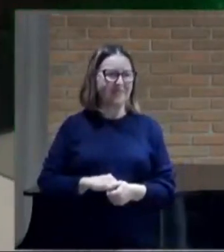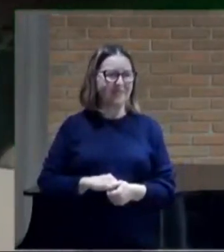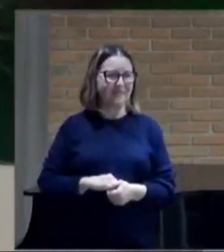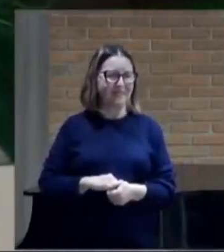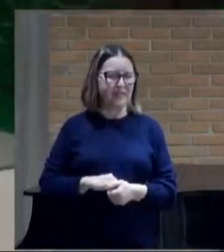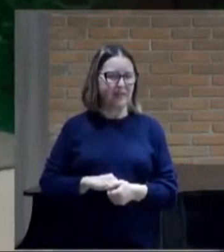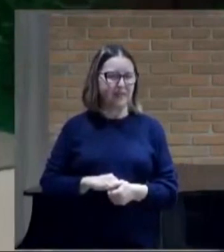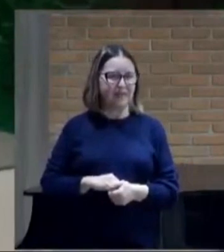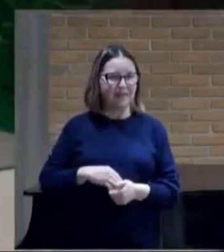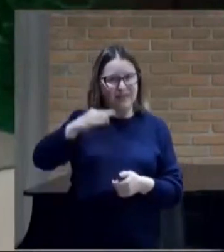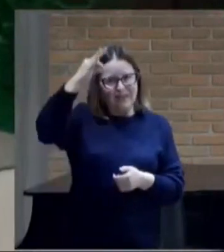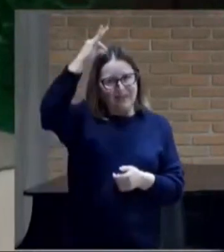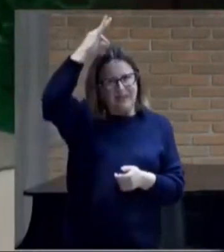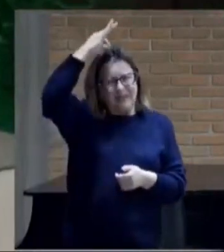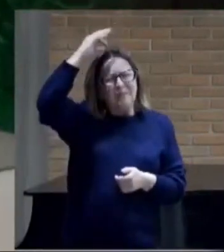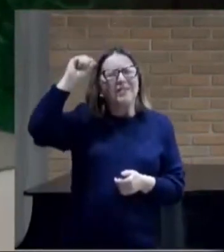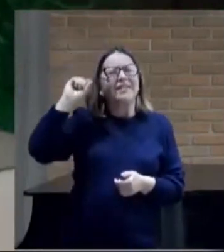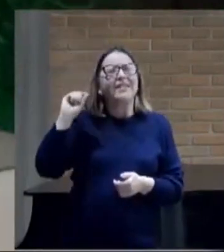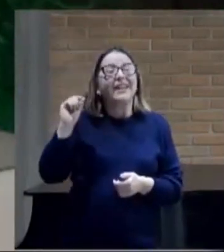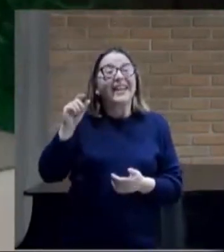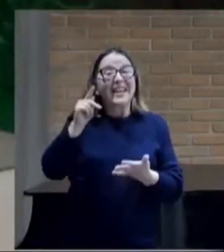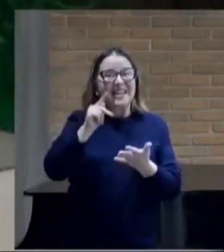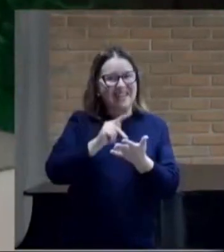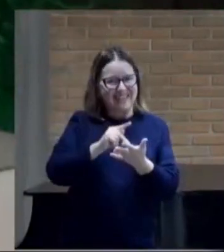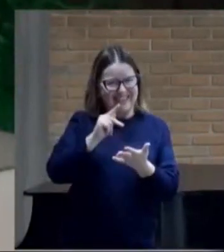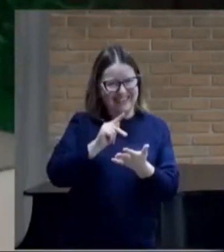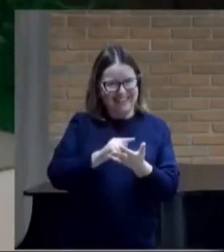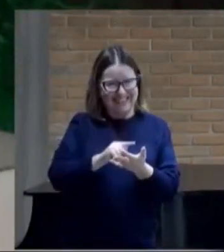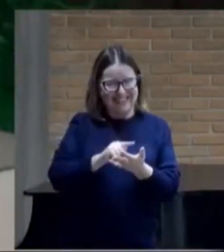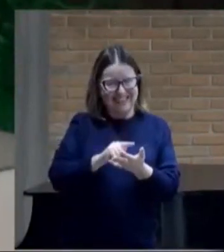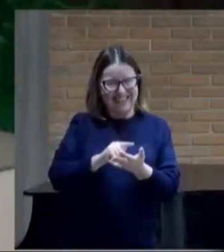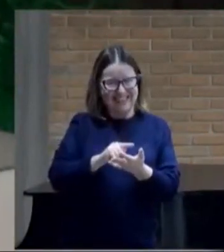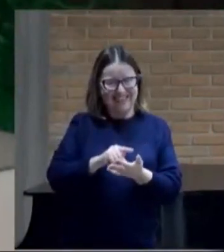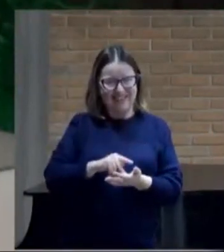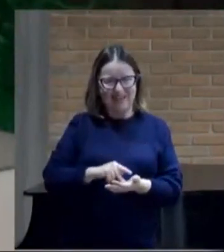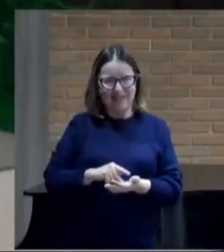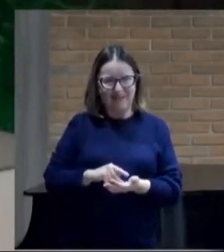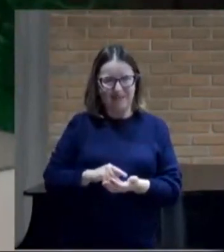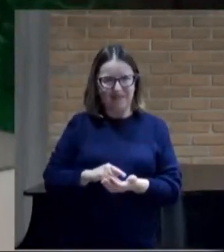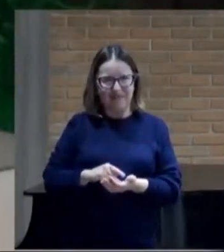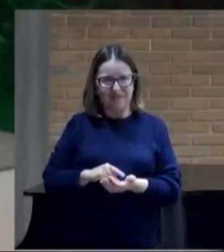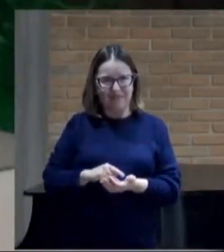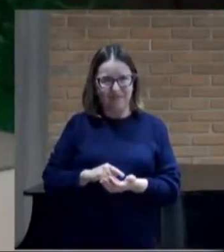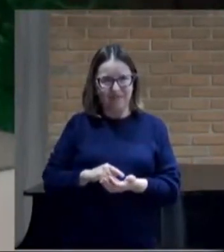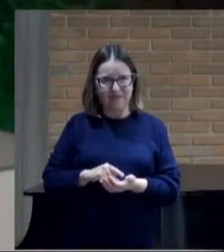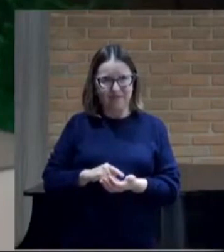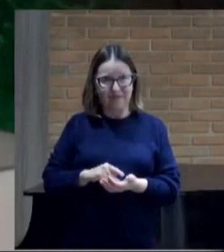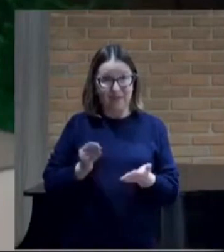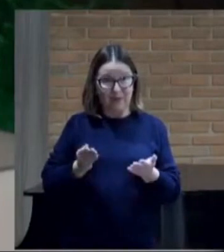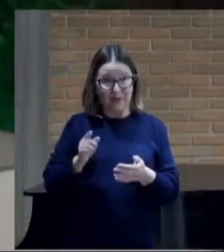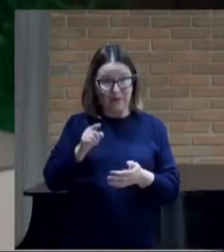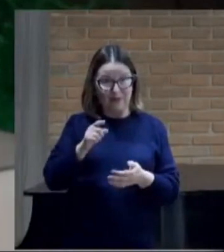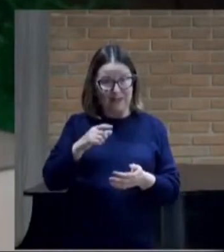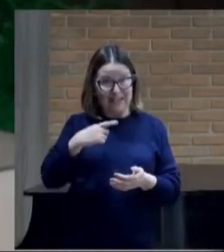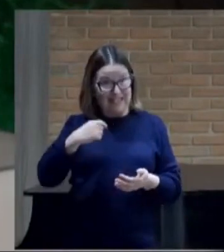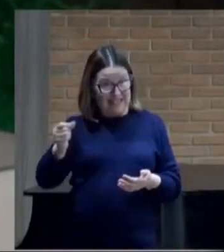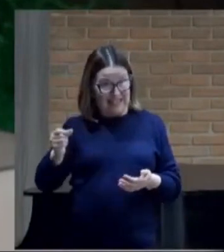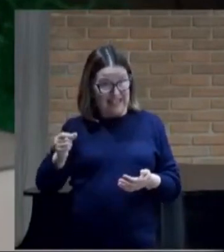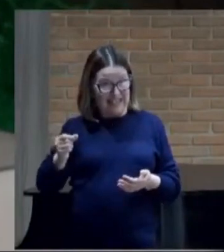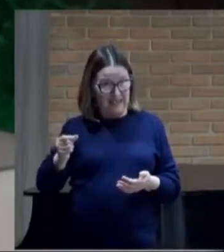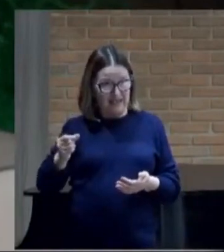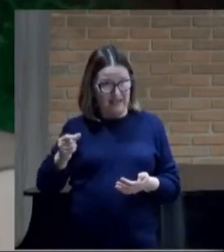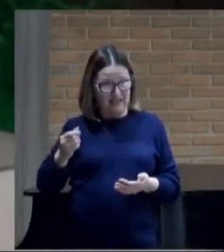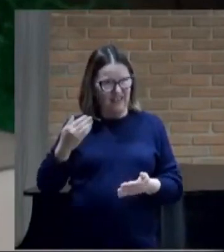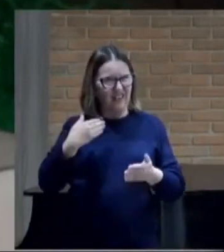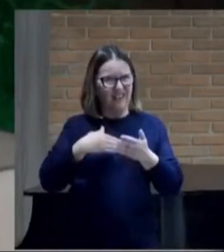O Espírito de que? Da verdade Agora você sai daqui E vai